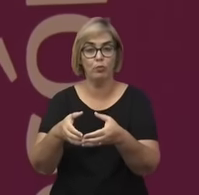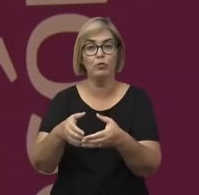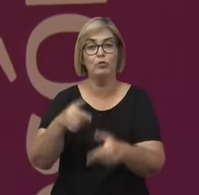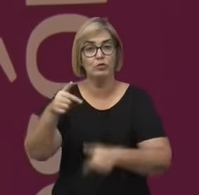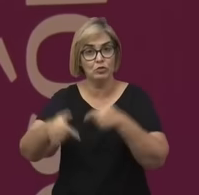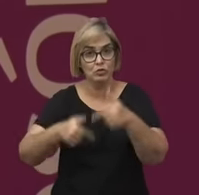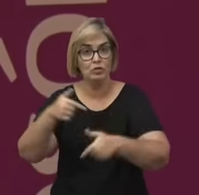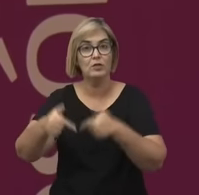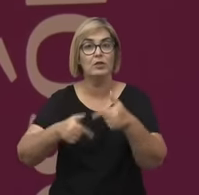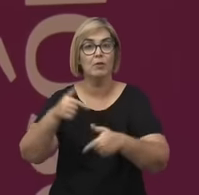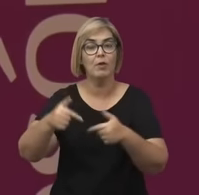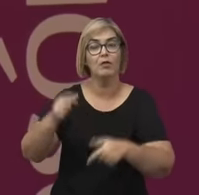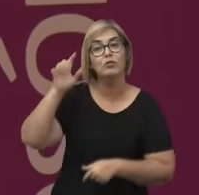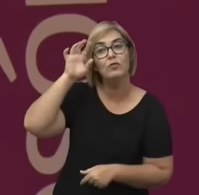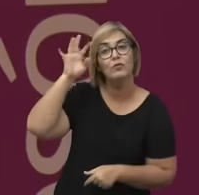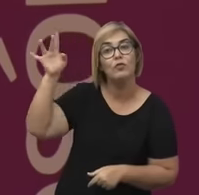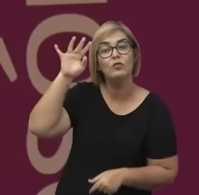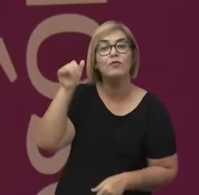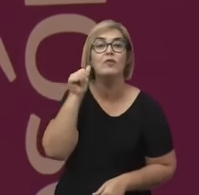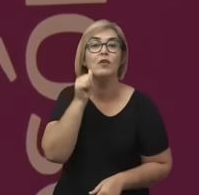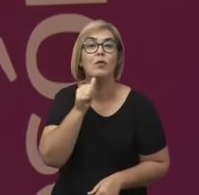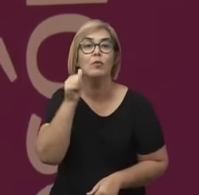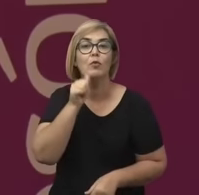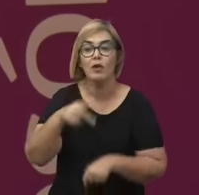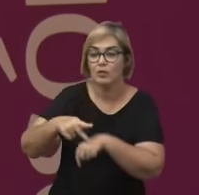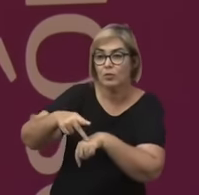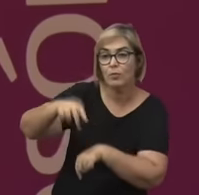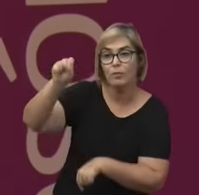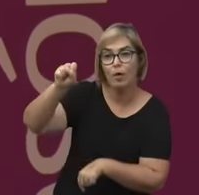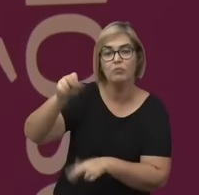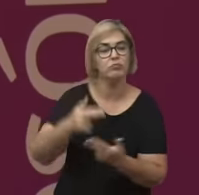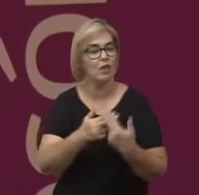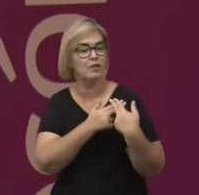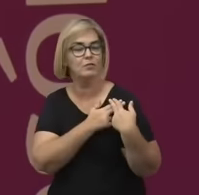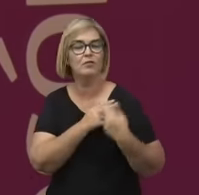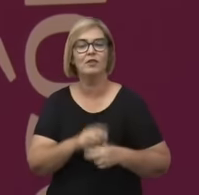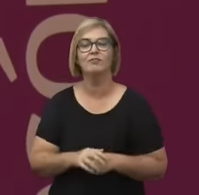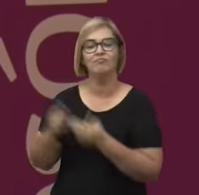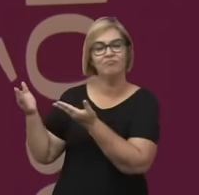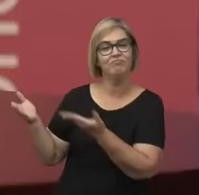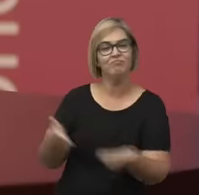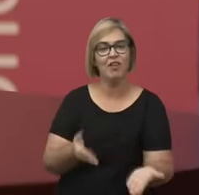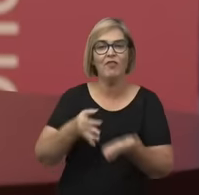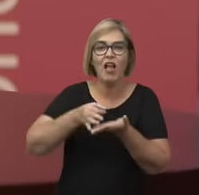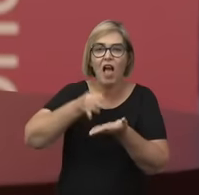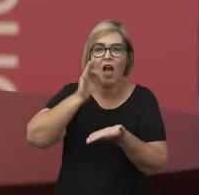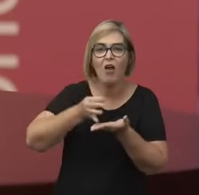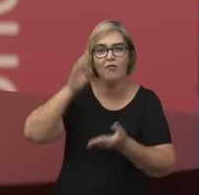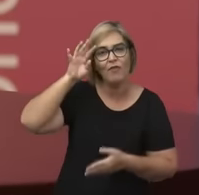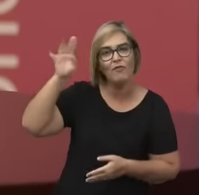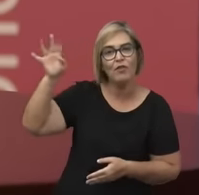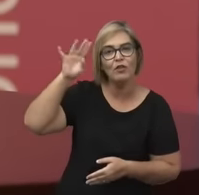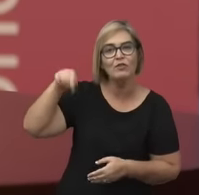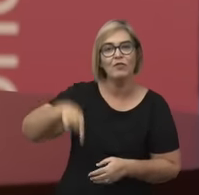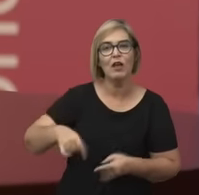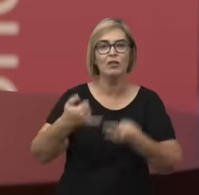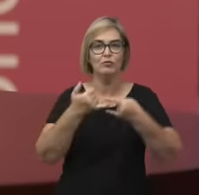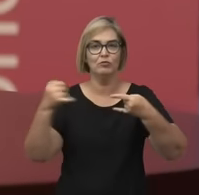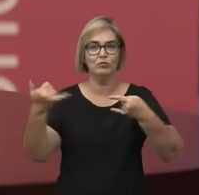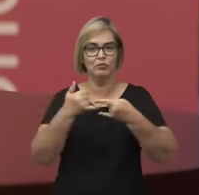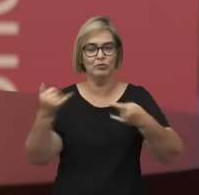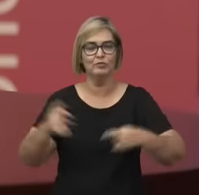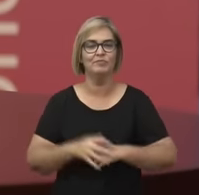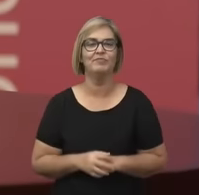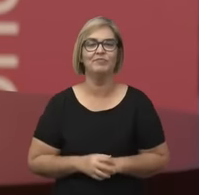Nacional de Pós-Graduação em Filosofia. Anastácia, seja bem-vinda ao Café Filosófico CPFL. Obrigada, Felipe. Obrigada